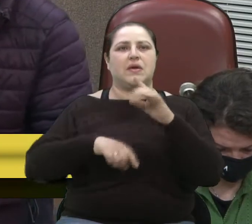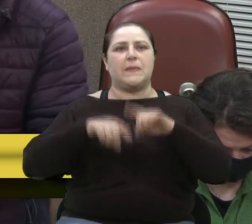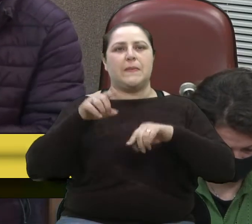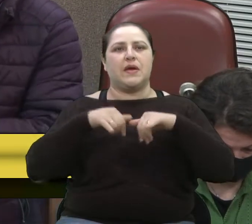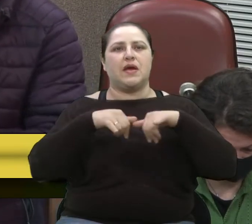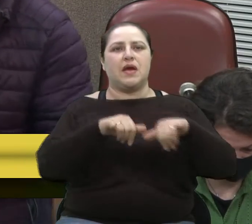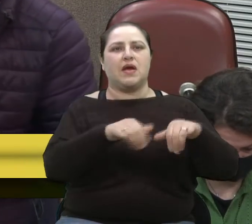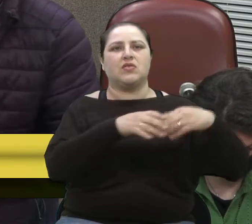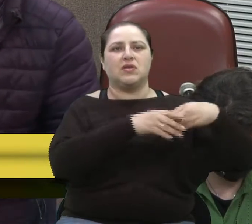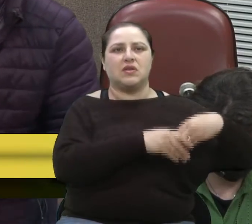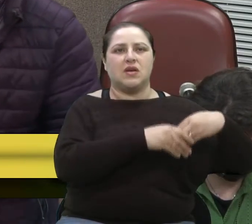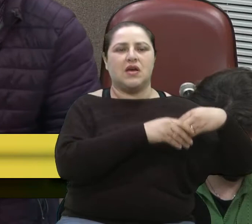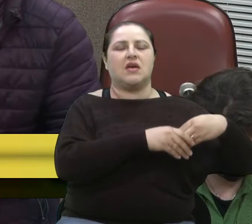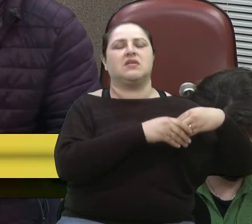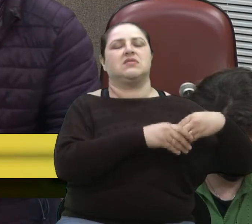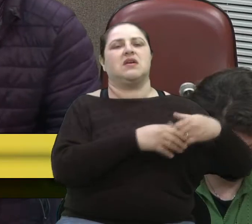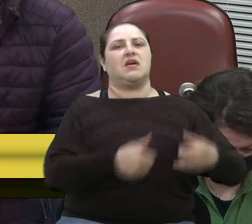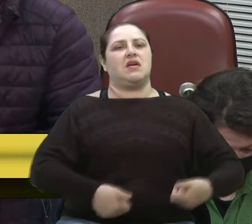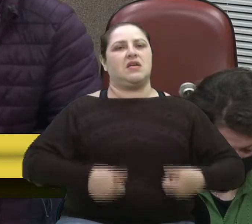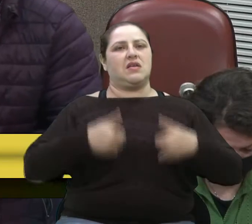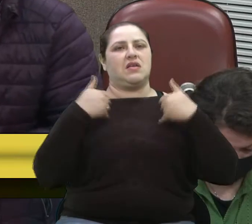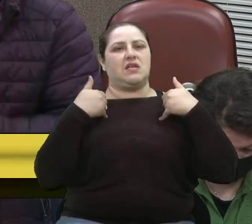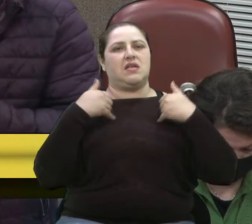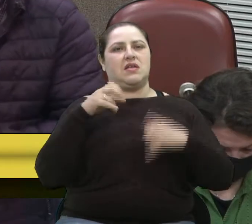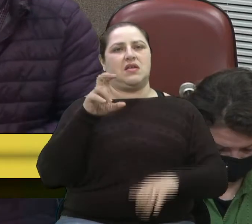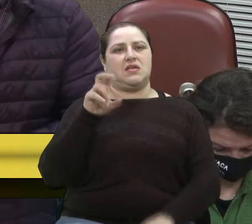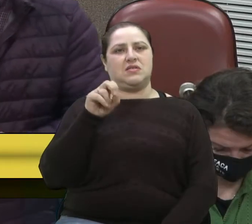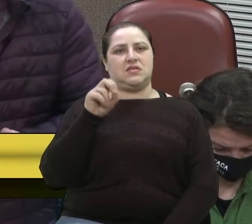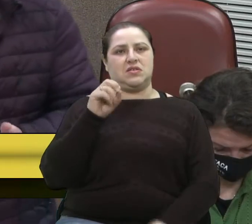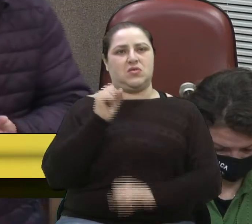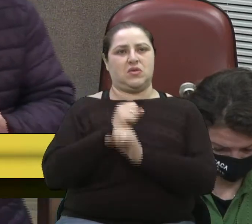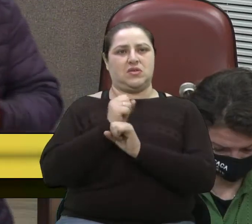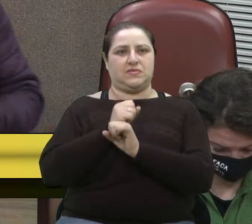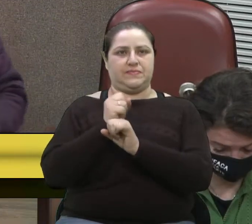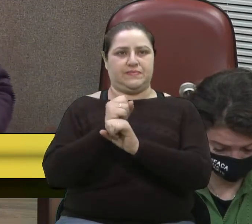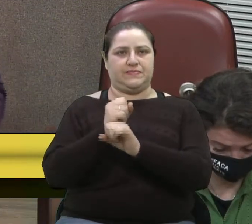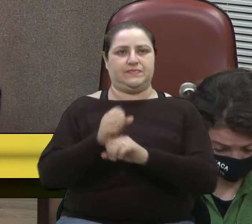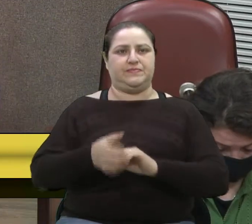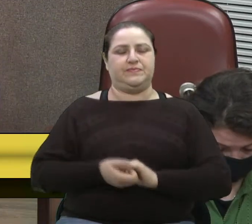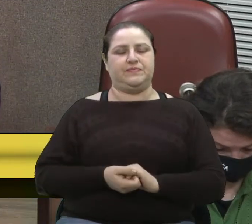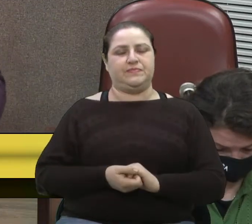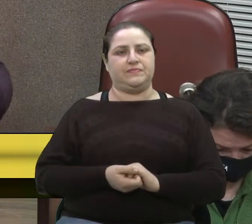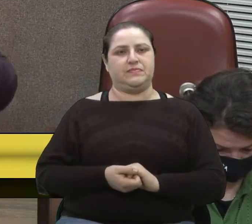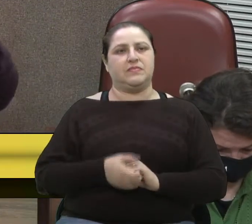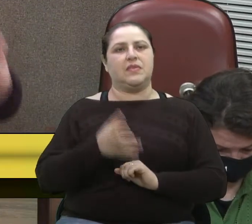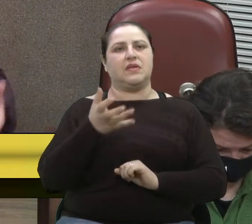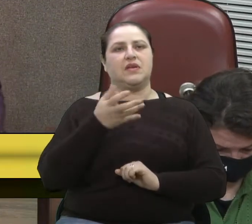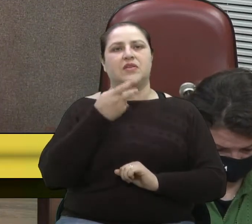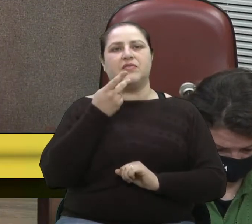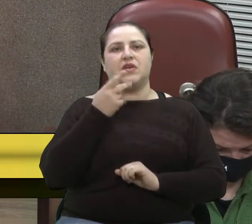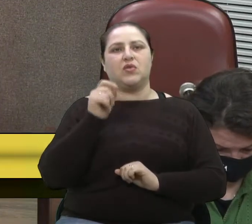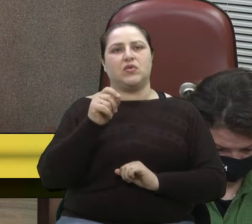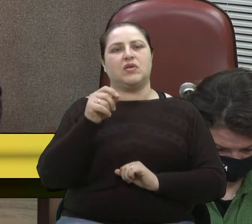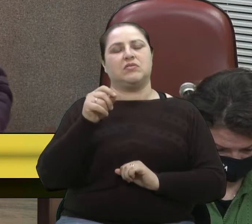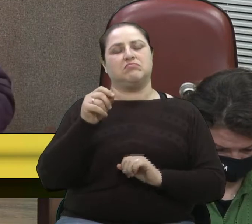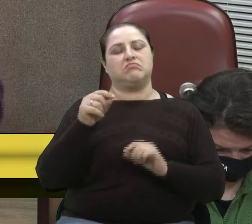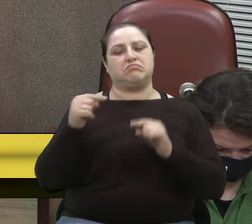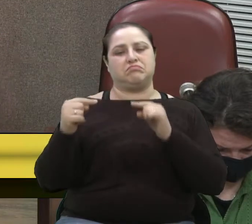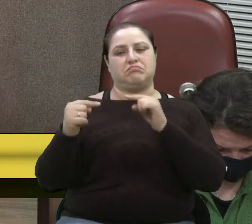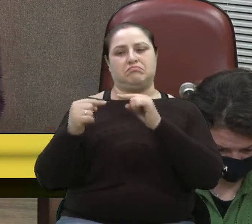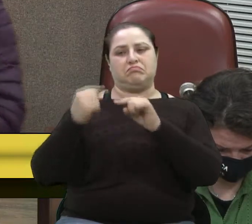Andréassa aos 50 anos. O que eu quero dizer, que divergir é importante,